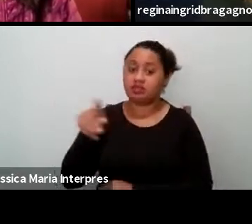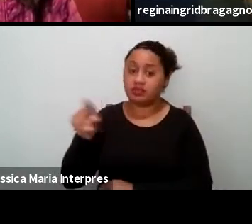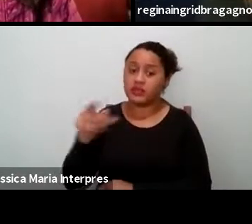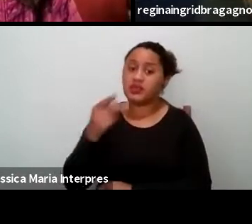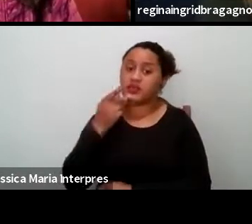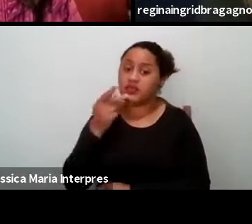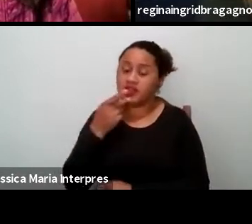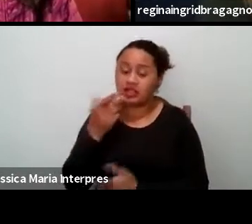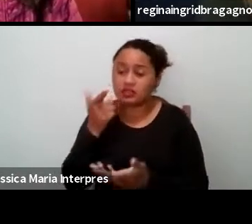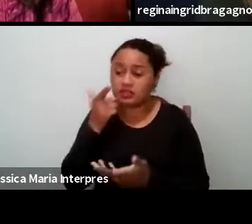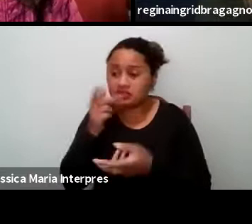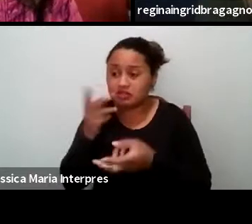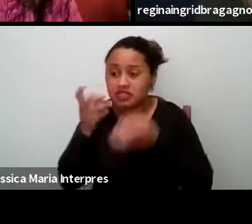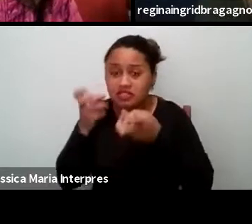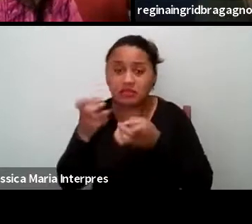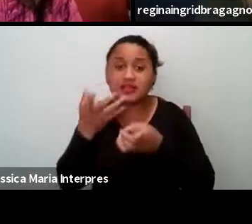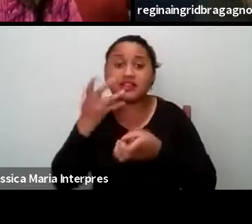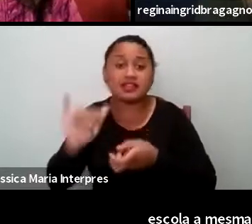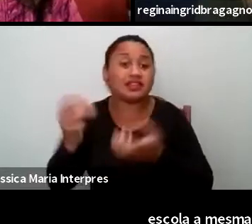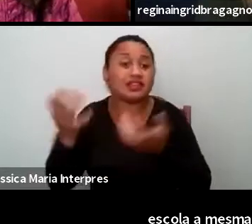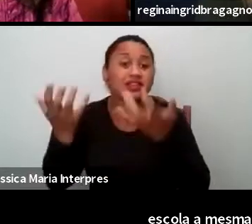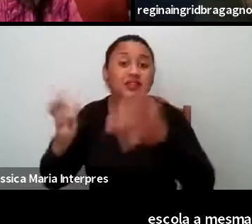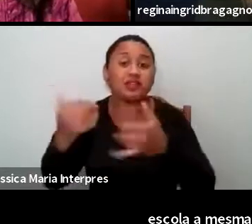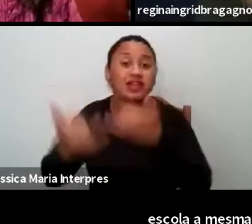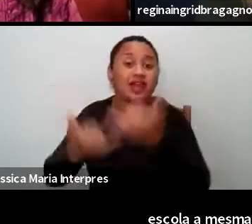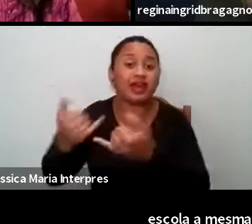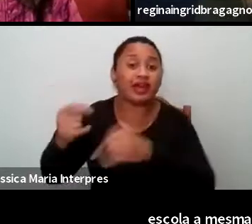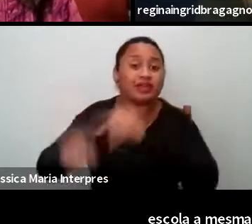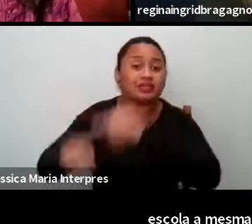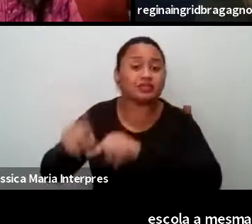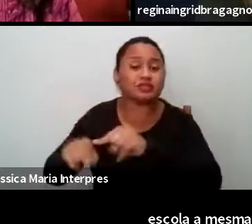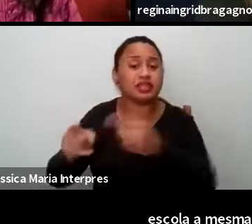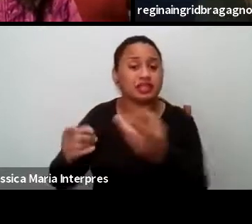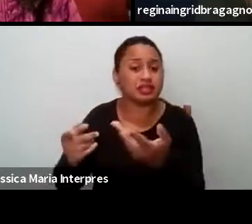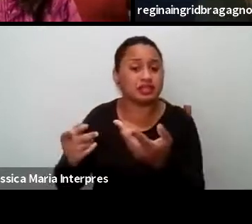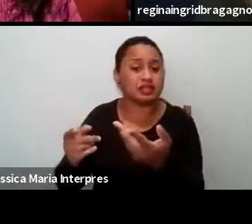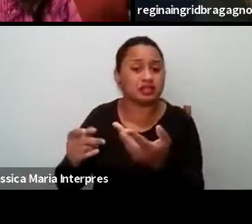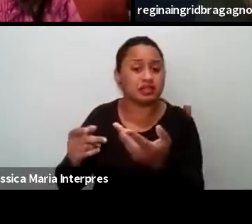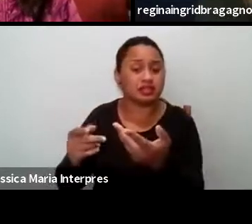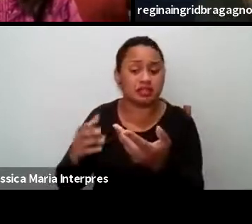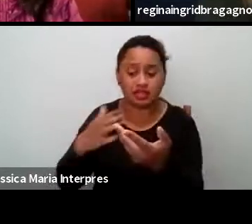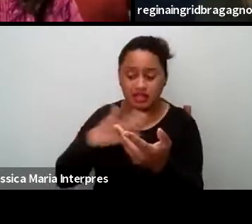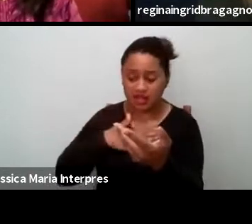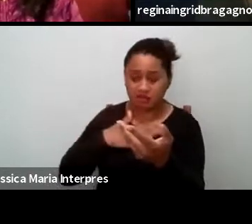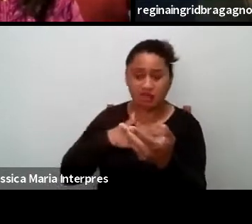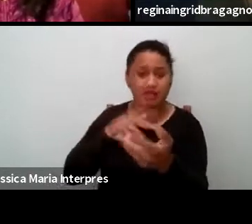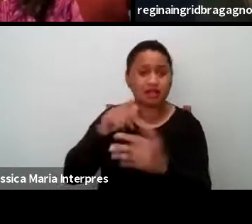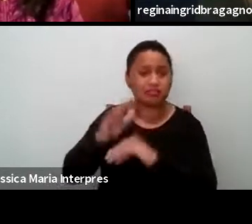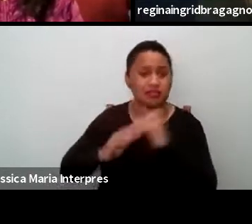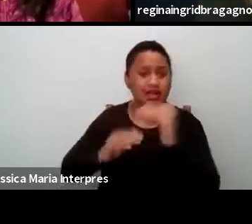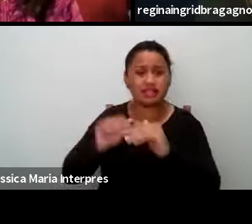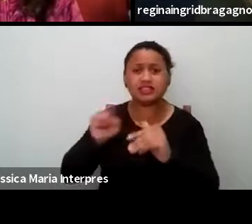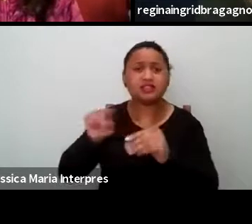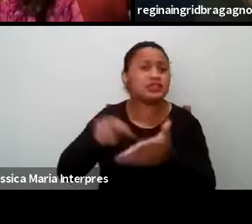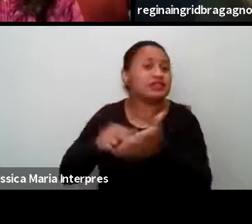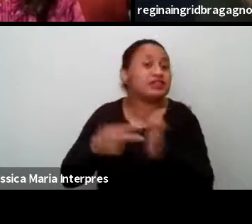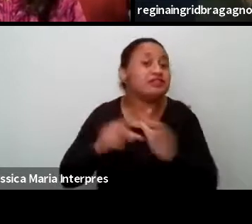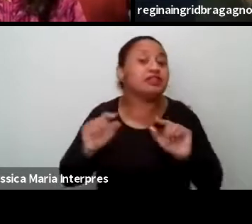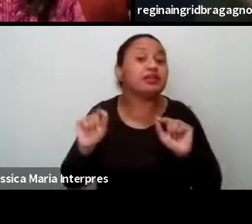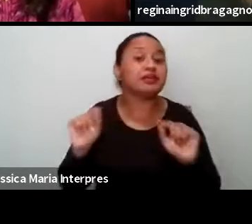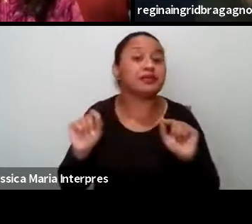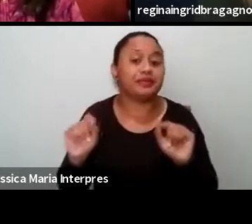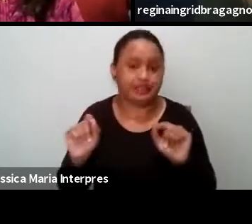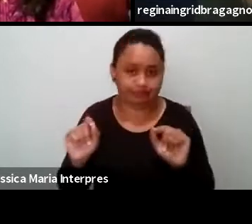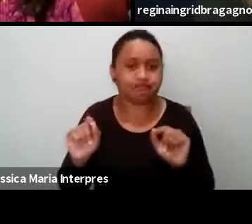eu vou passar a infantil, que as crianças não querem os brinquedos. O que isso vai dizer pra minha prática? Não é que